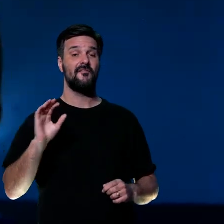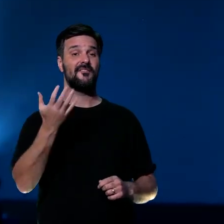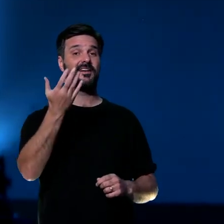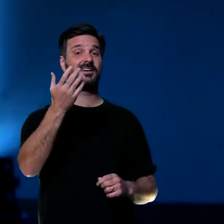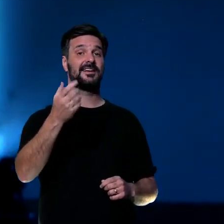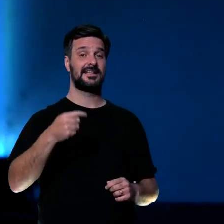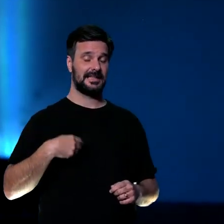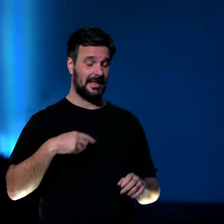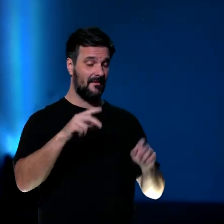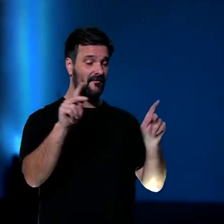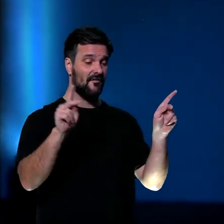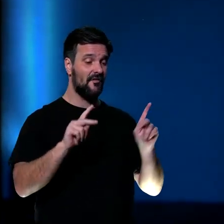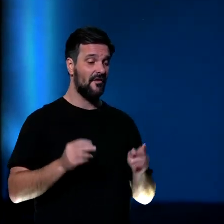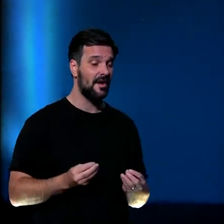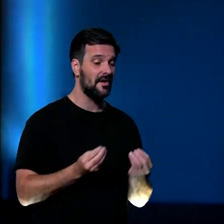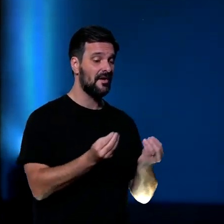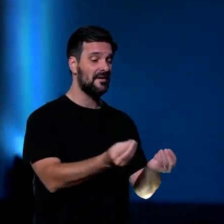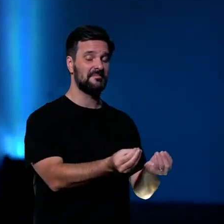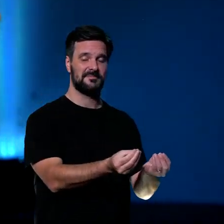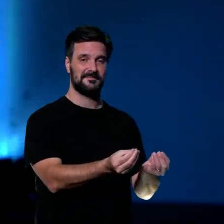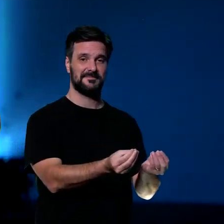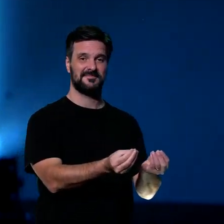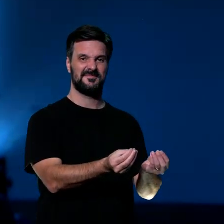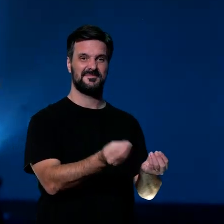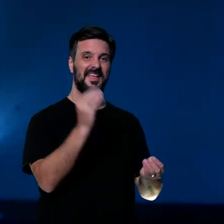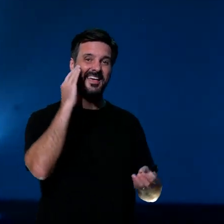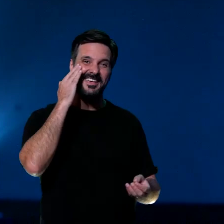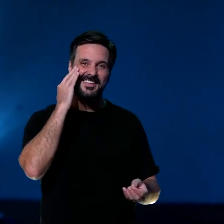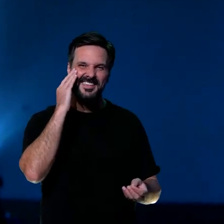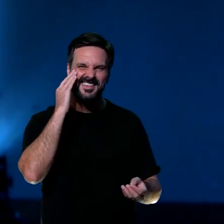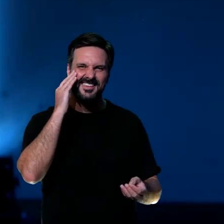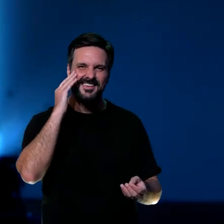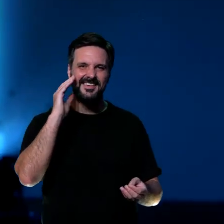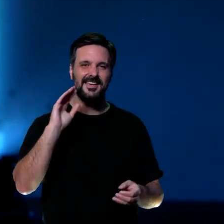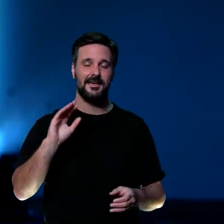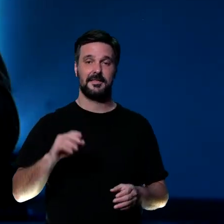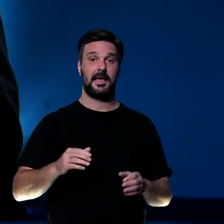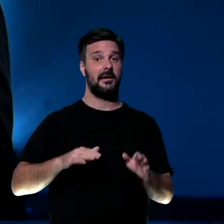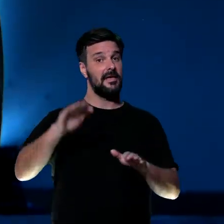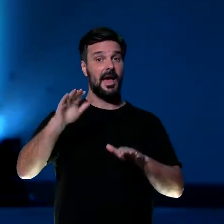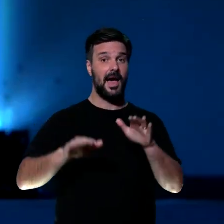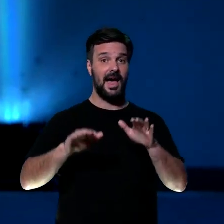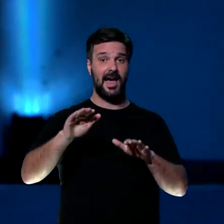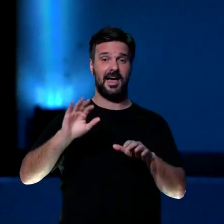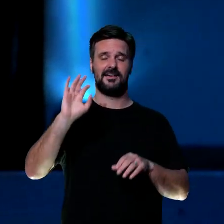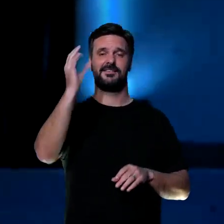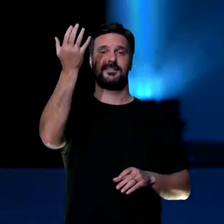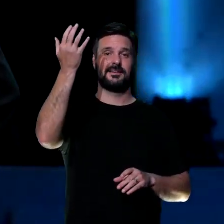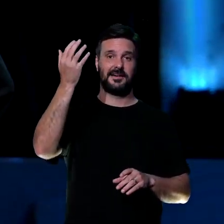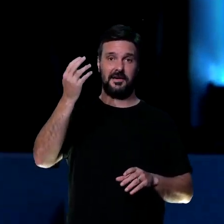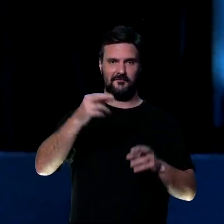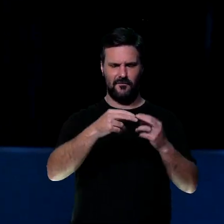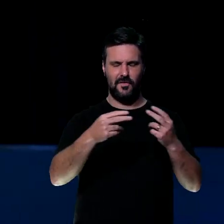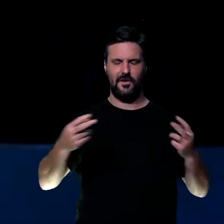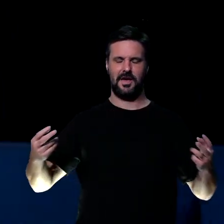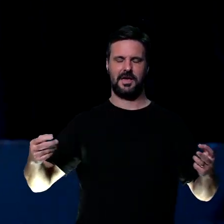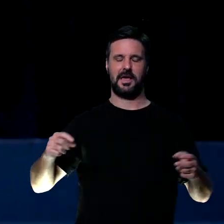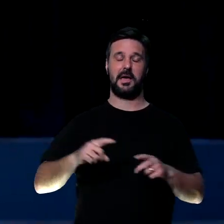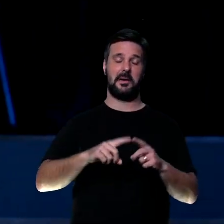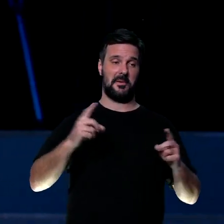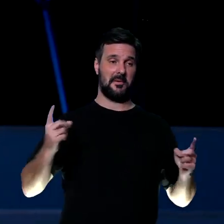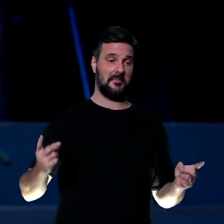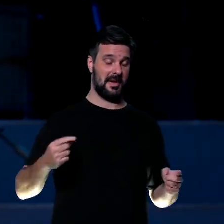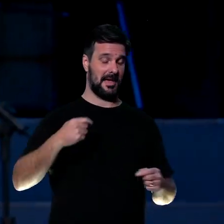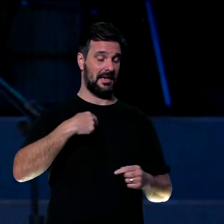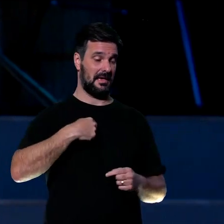Joga na minha mão que eu te topasse. Talvez as coisas não vão acontecer do jeito que você quer, mas eu cuido do teu coração e te faço entender as coisas do